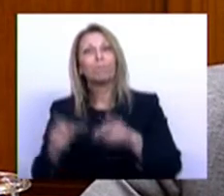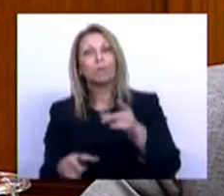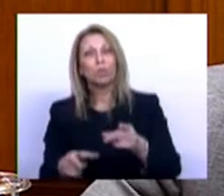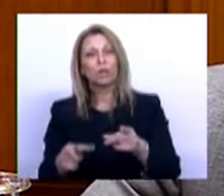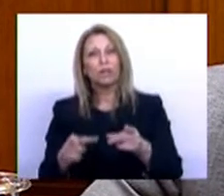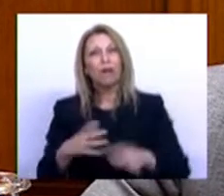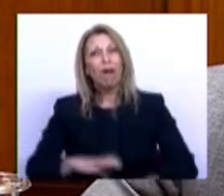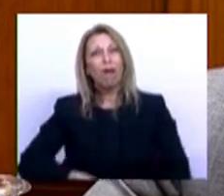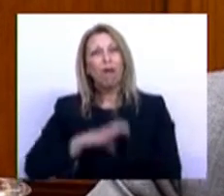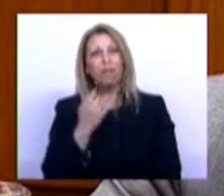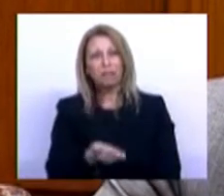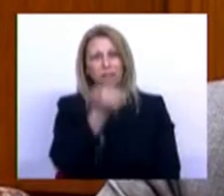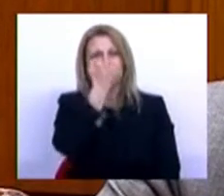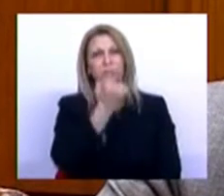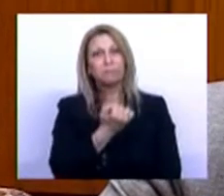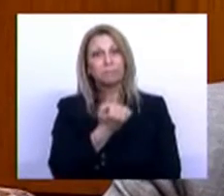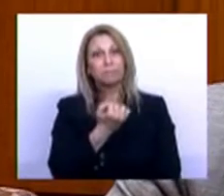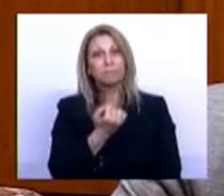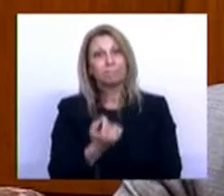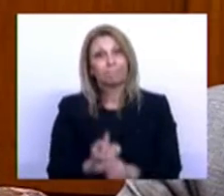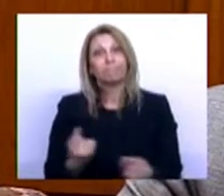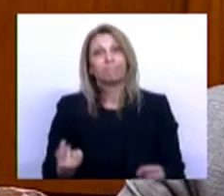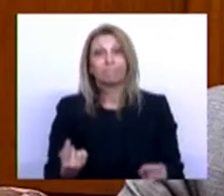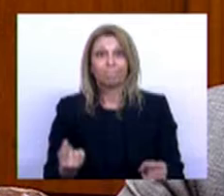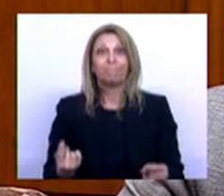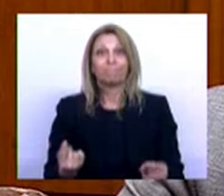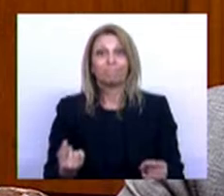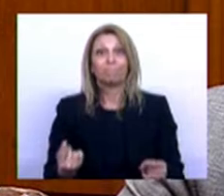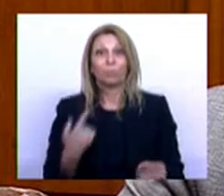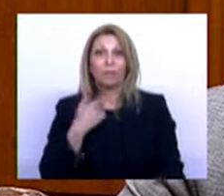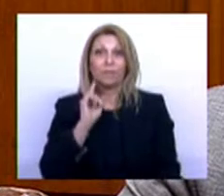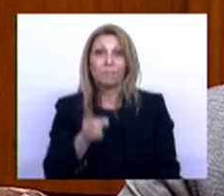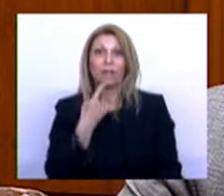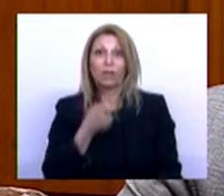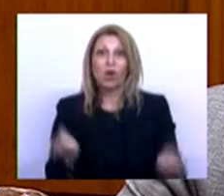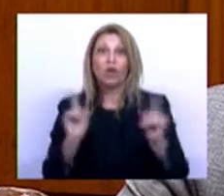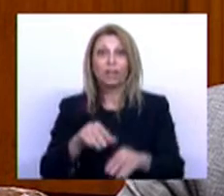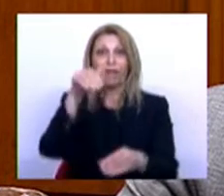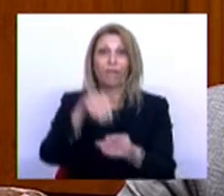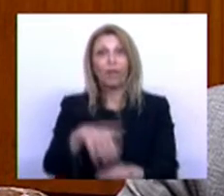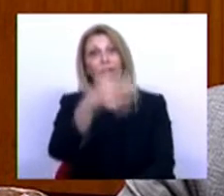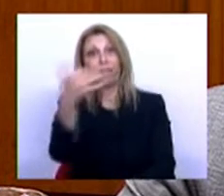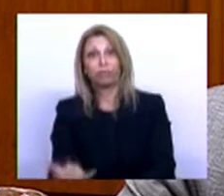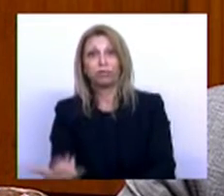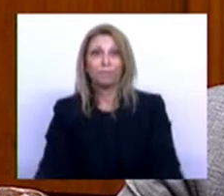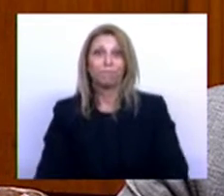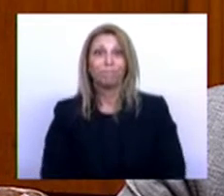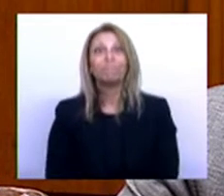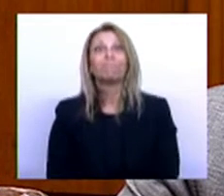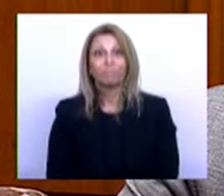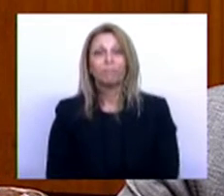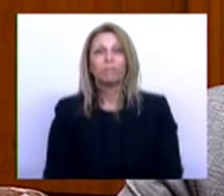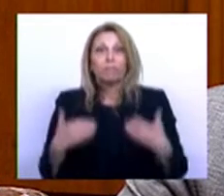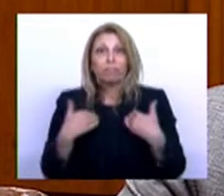conseguir que a votação tivesse de ser repetida. Não me compete a mim apontar responsabilidades, nem